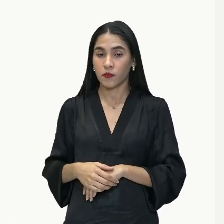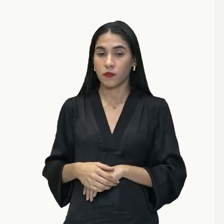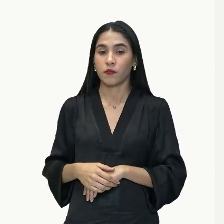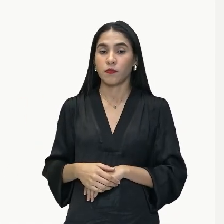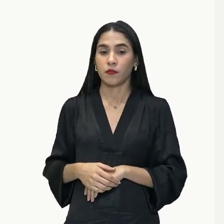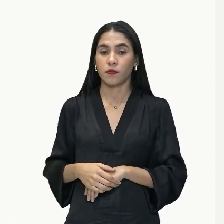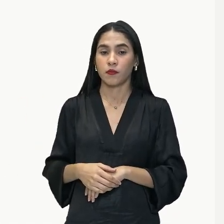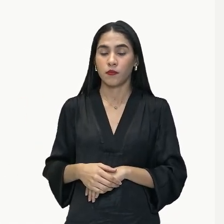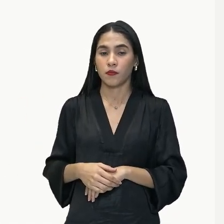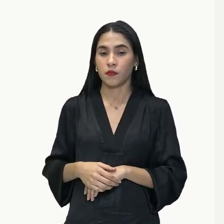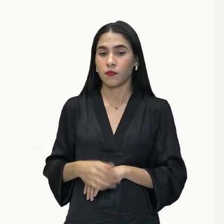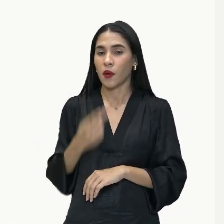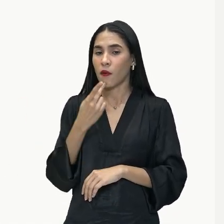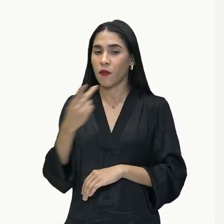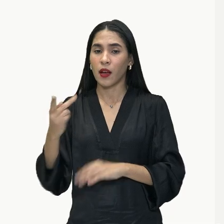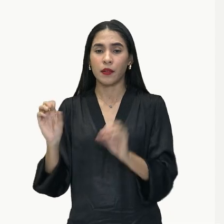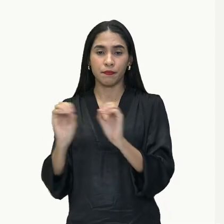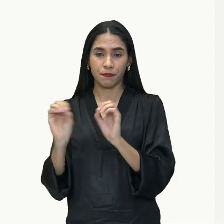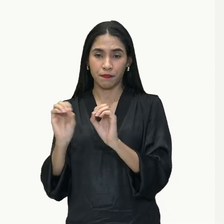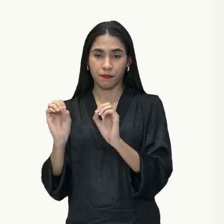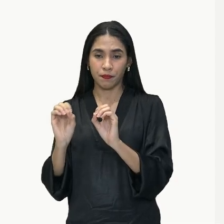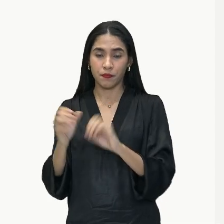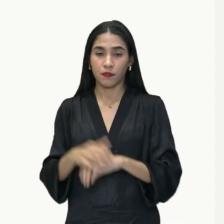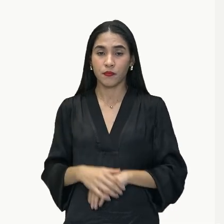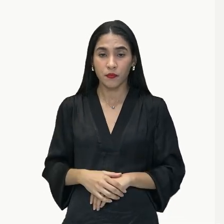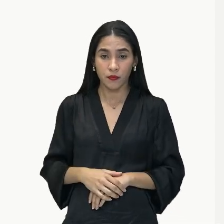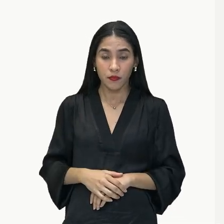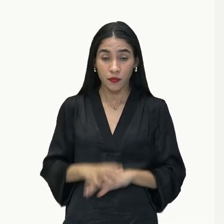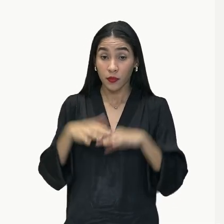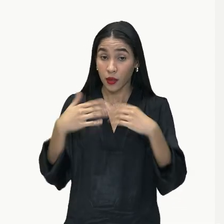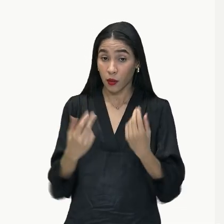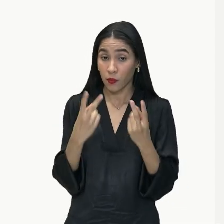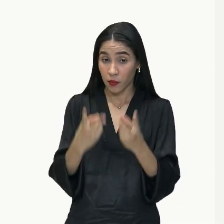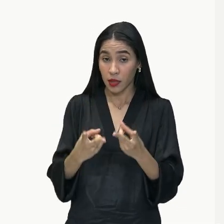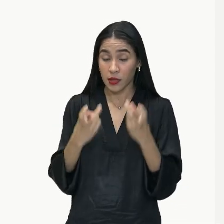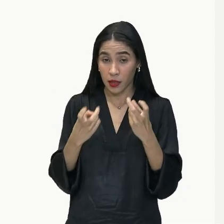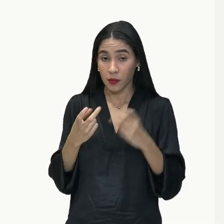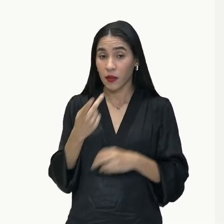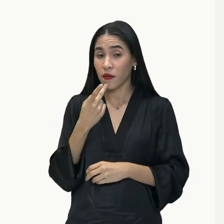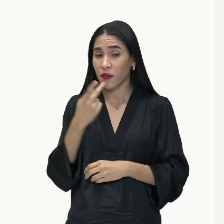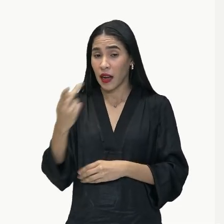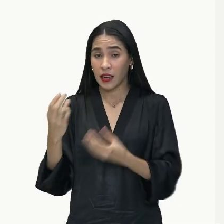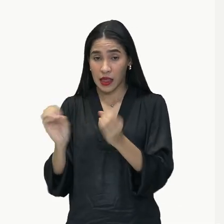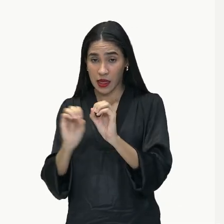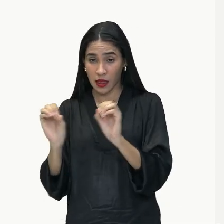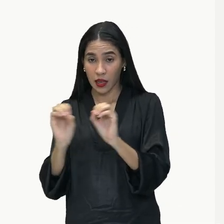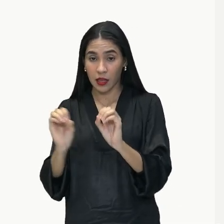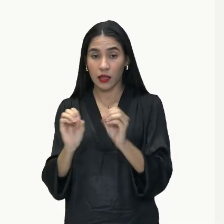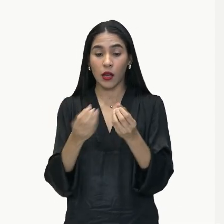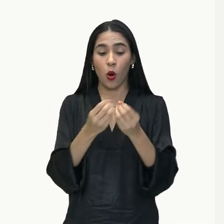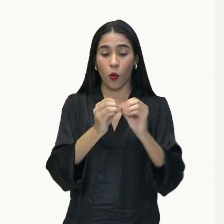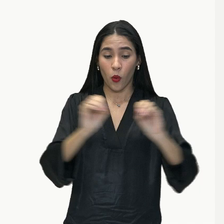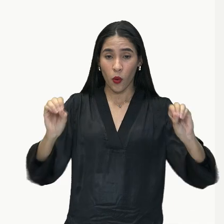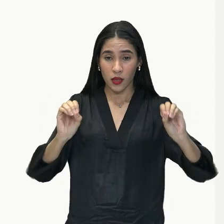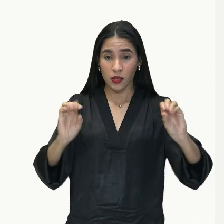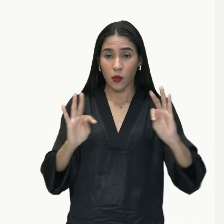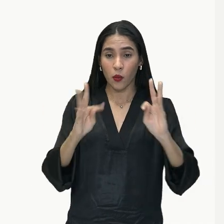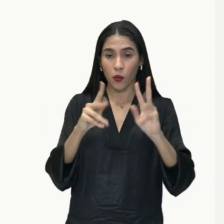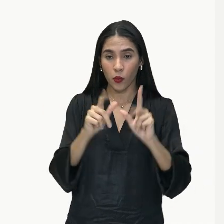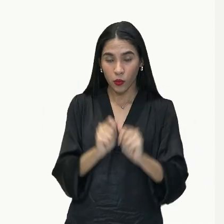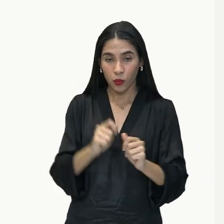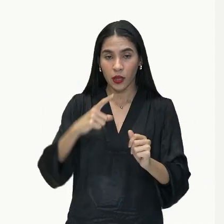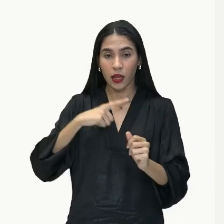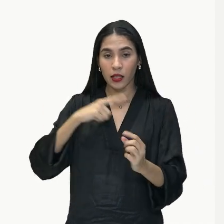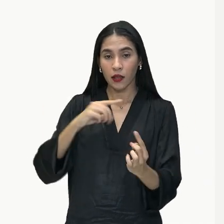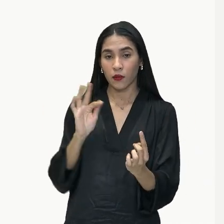aposto, que não fale nada, então observe, que não fale nada, essa oração inteira exerce